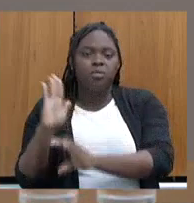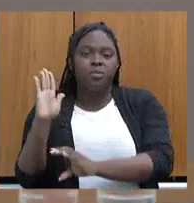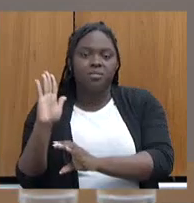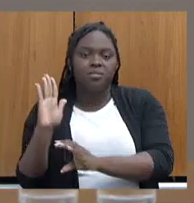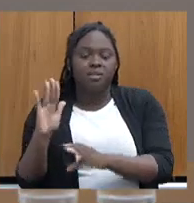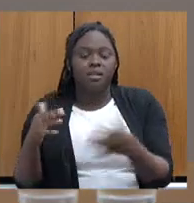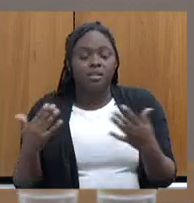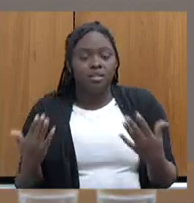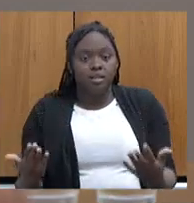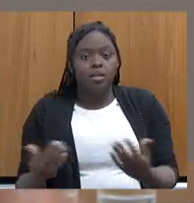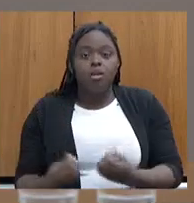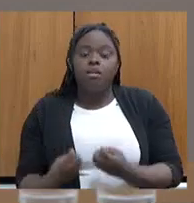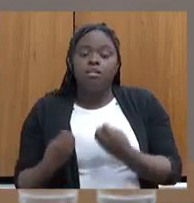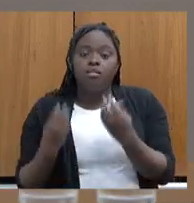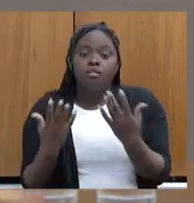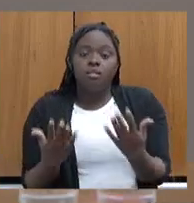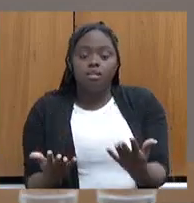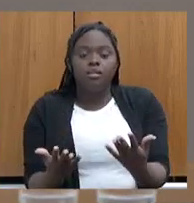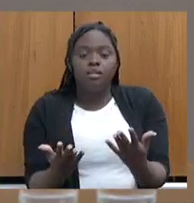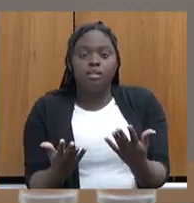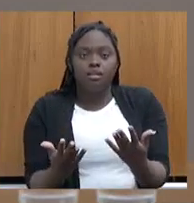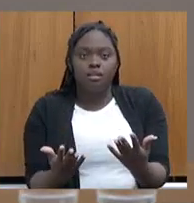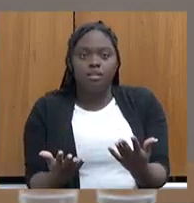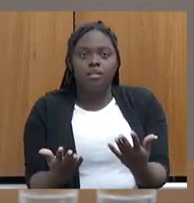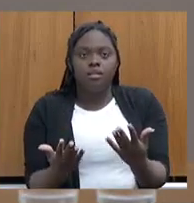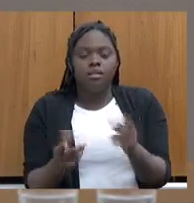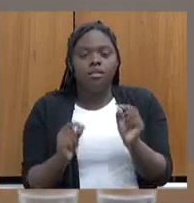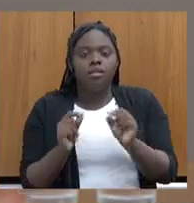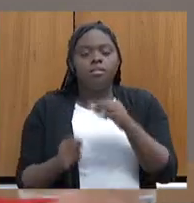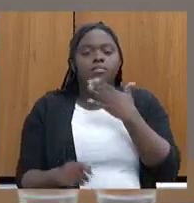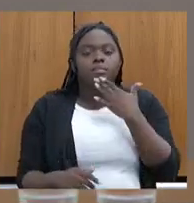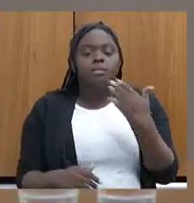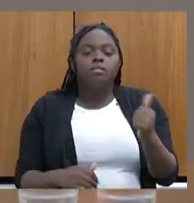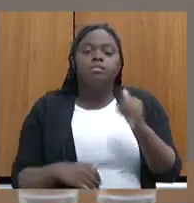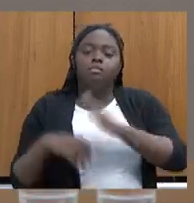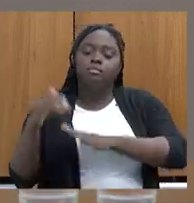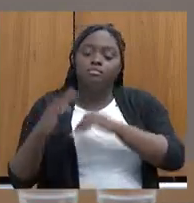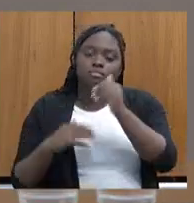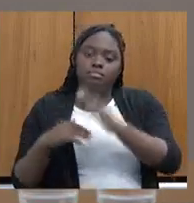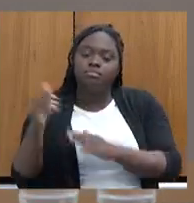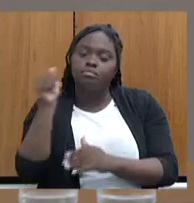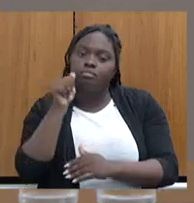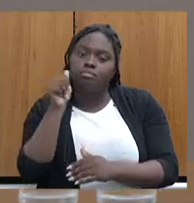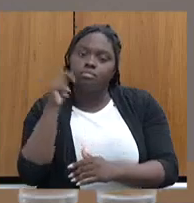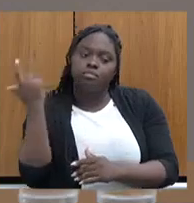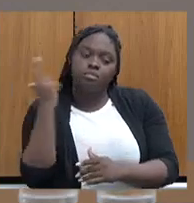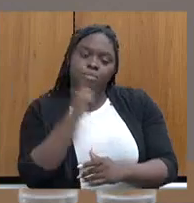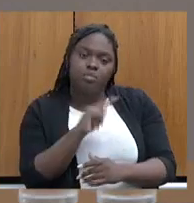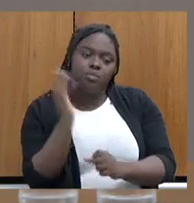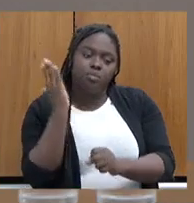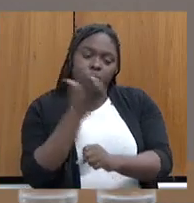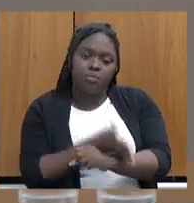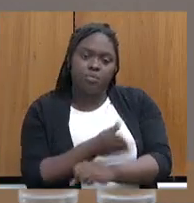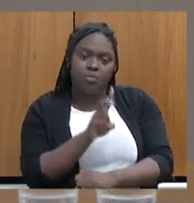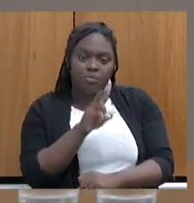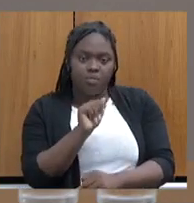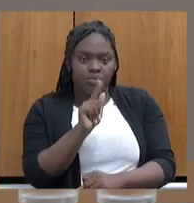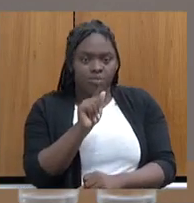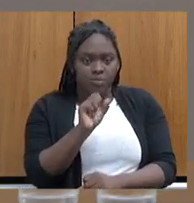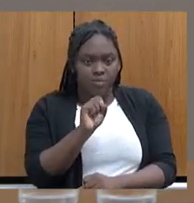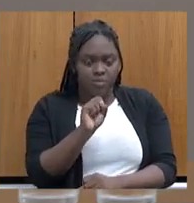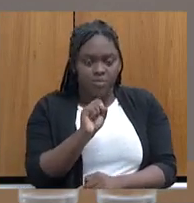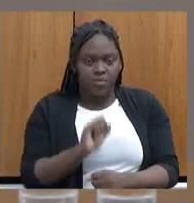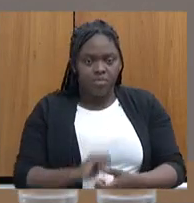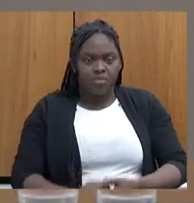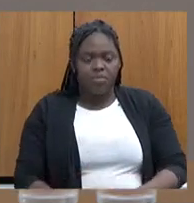com isso, gente vai oferecer qualificação profissional para essas mulheres acessarem as vagas. Por favor.